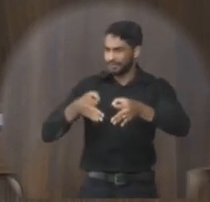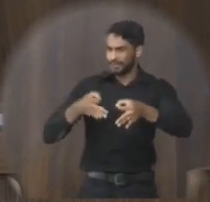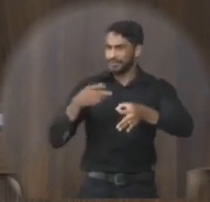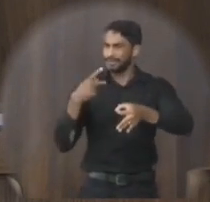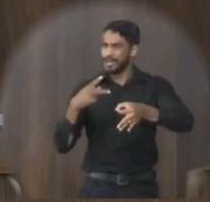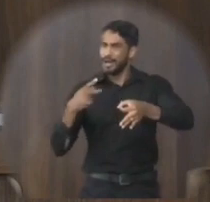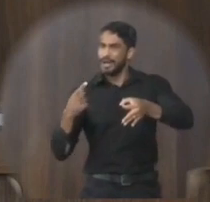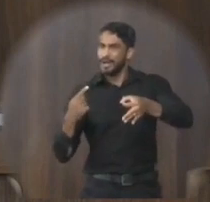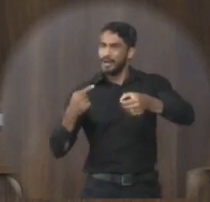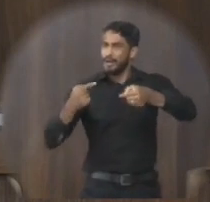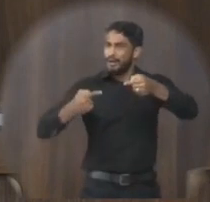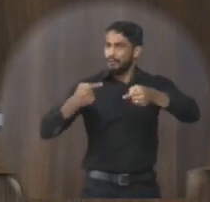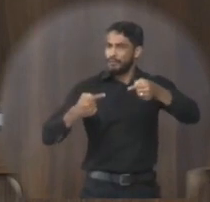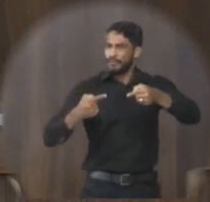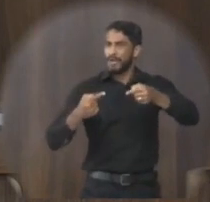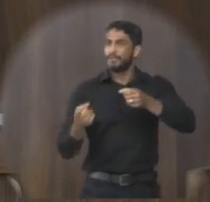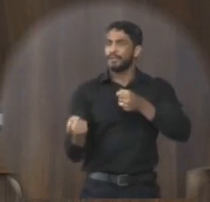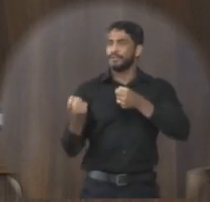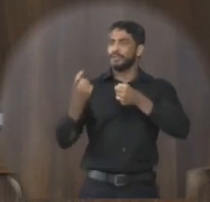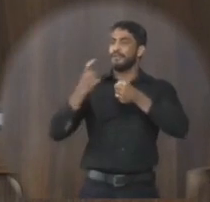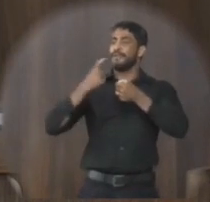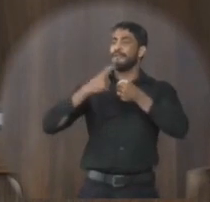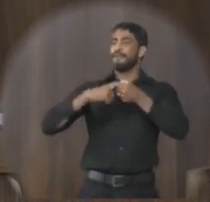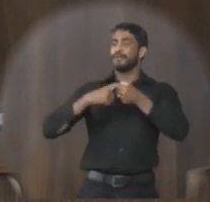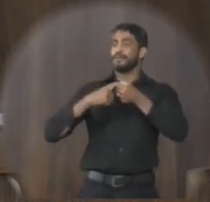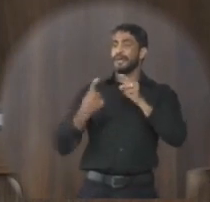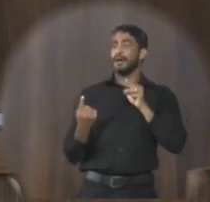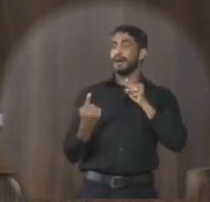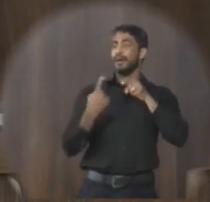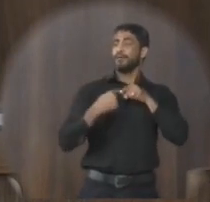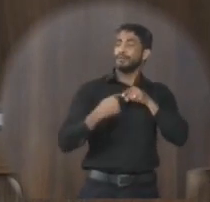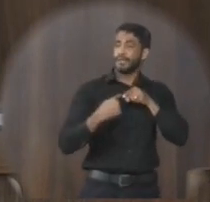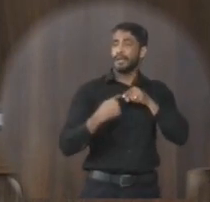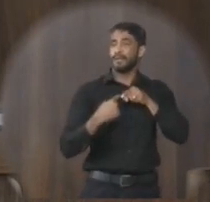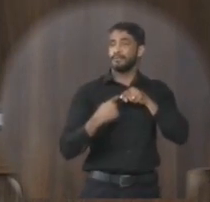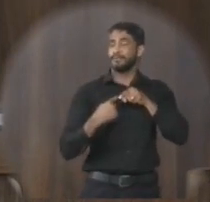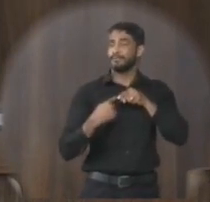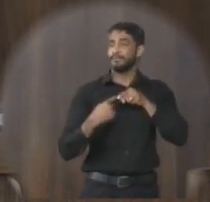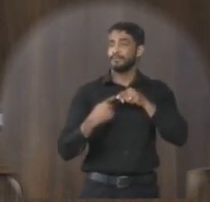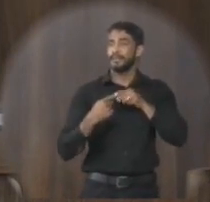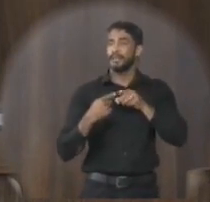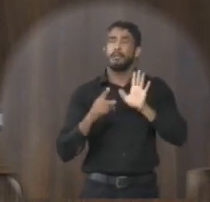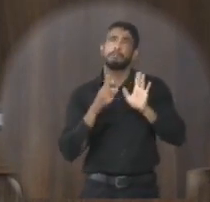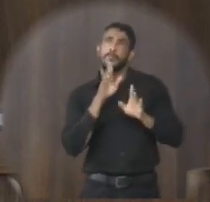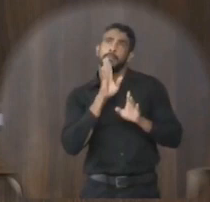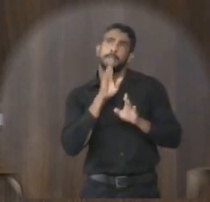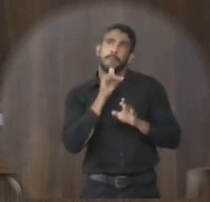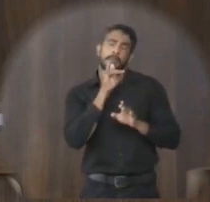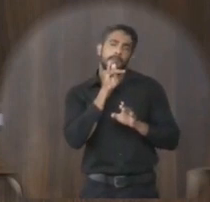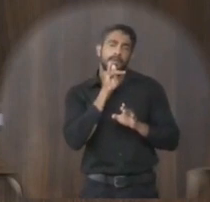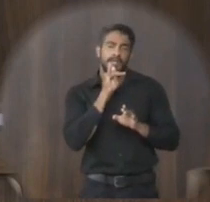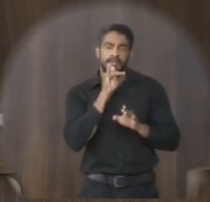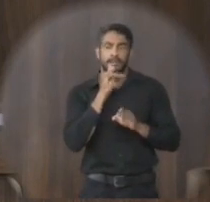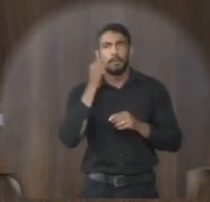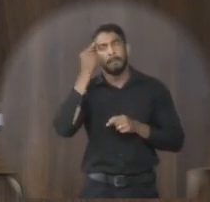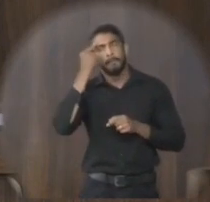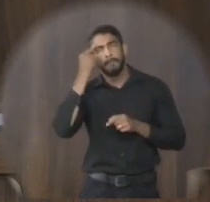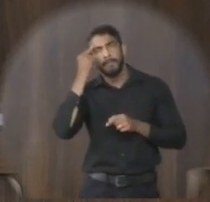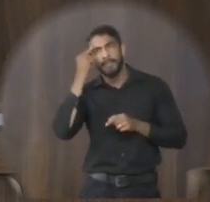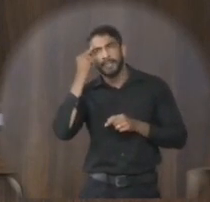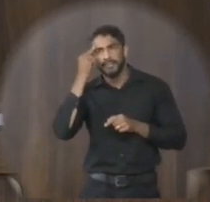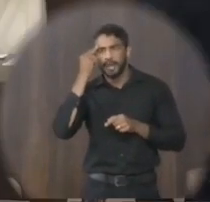a coisa pode voltar ao contrário, tipo o seguinte, imagina que um